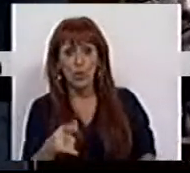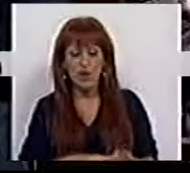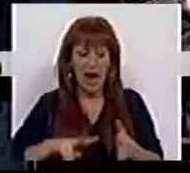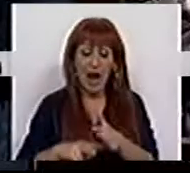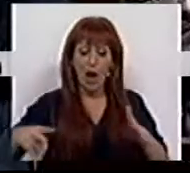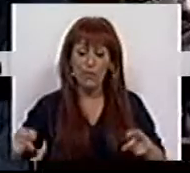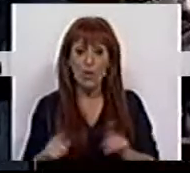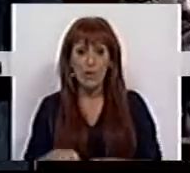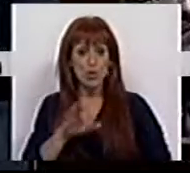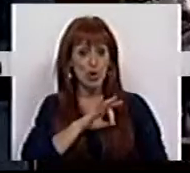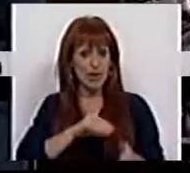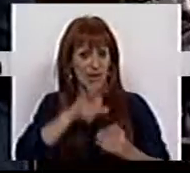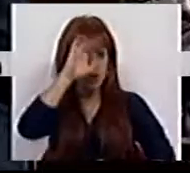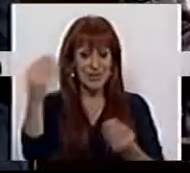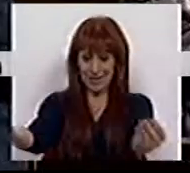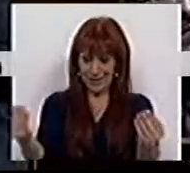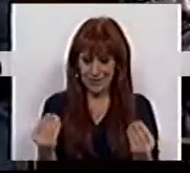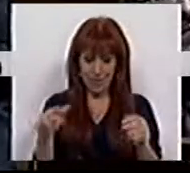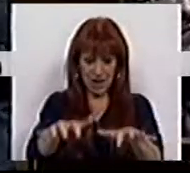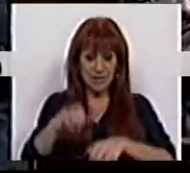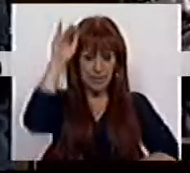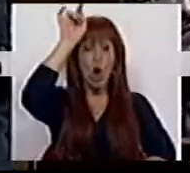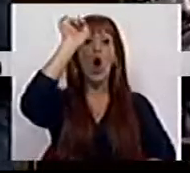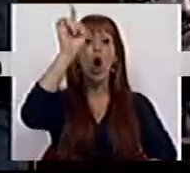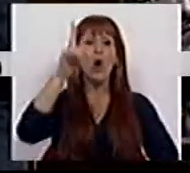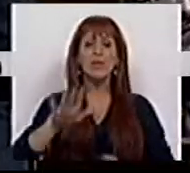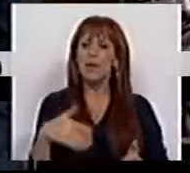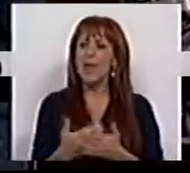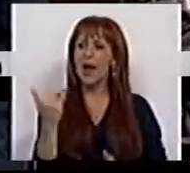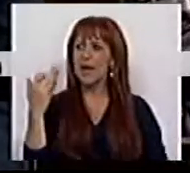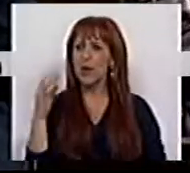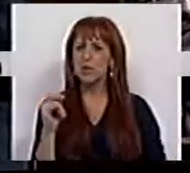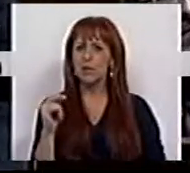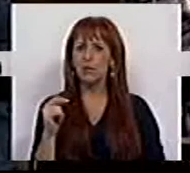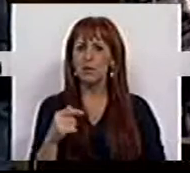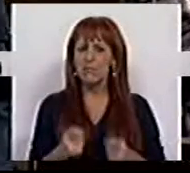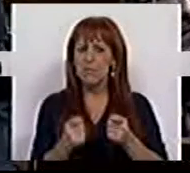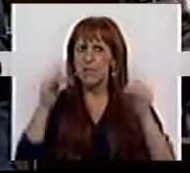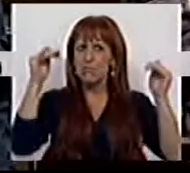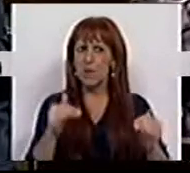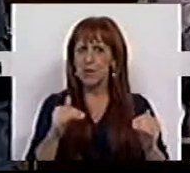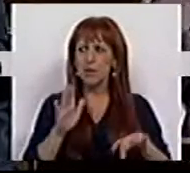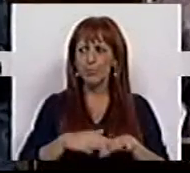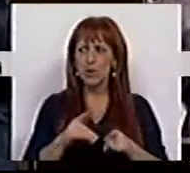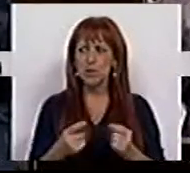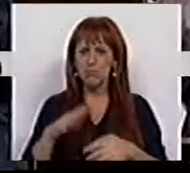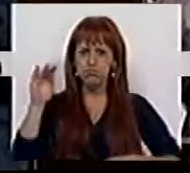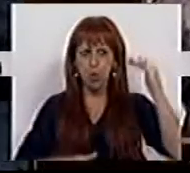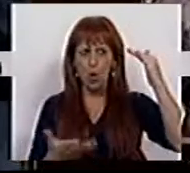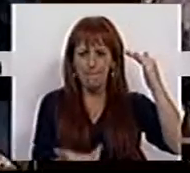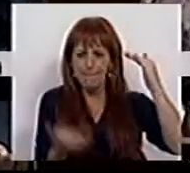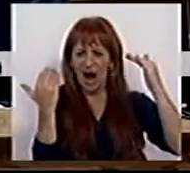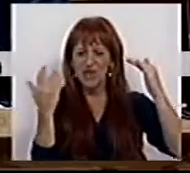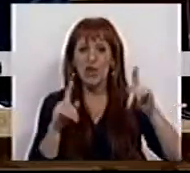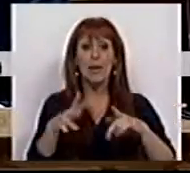a reforma que o Sr. Secretário de Estado trouxe a esta Assembleia da República tornava o IRS menos progressivo, por isso mais desigual